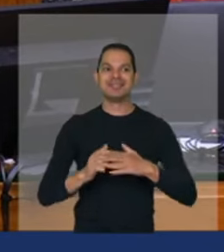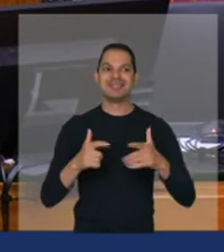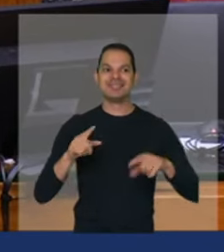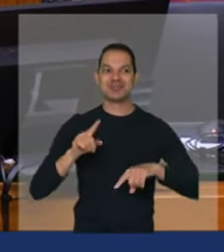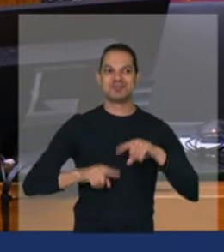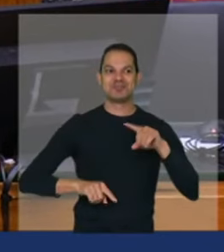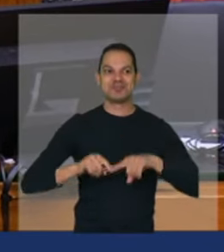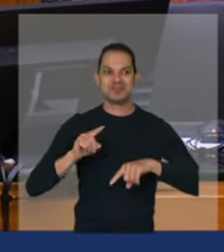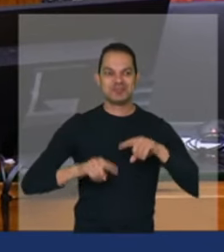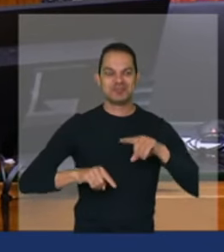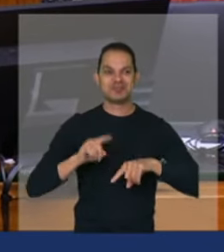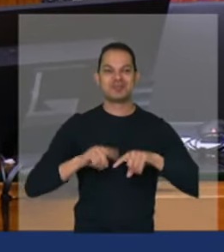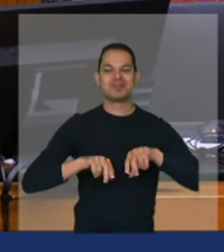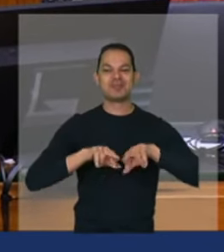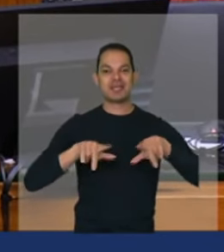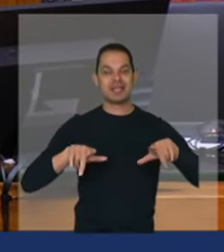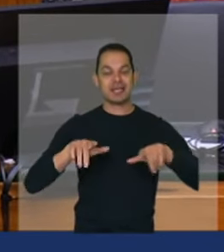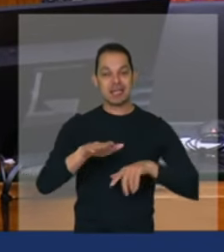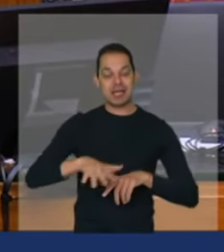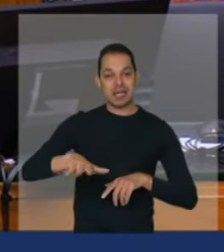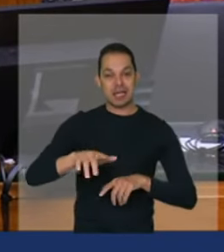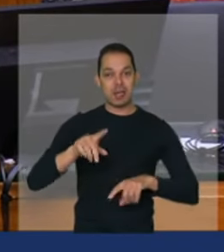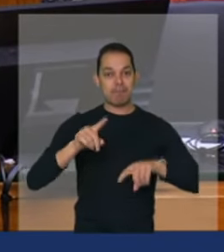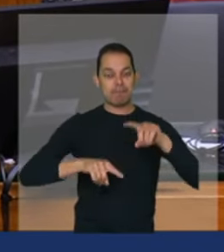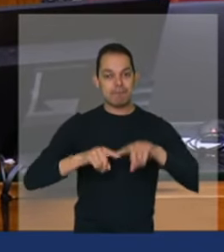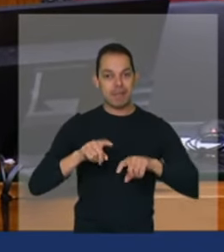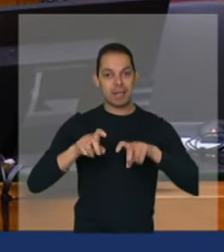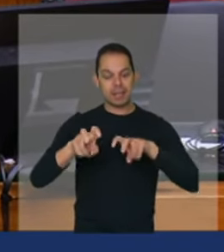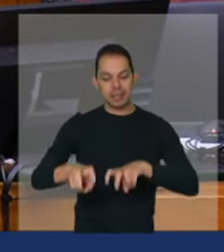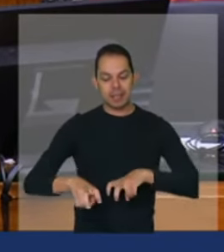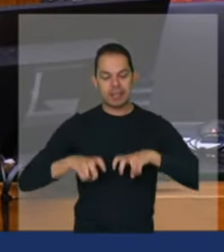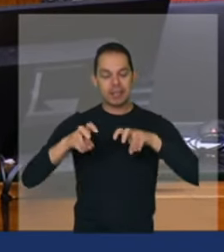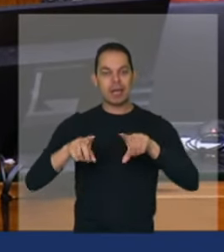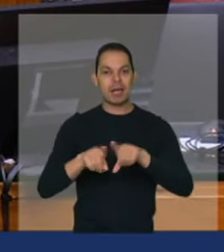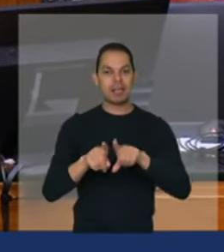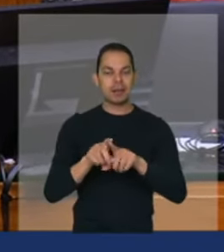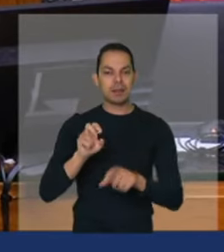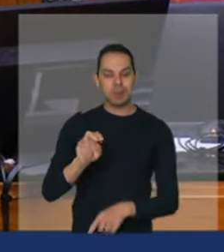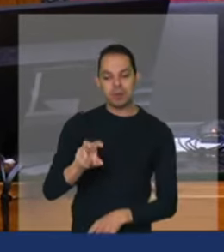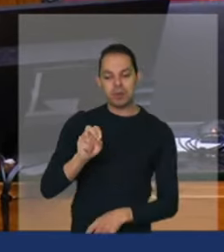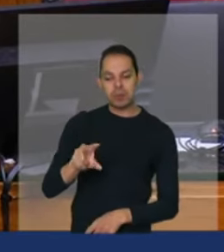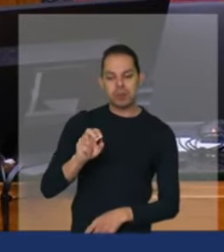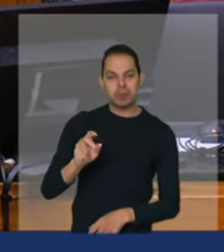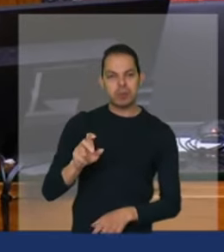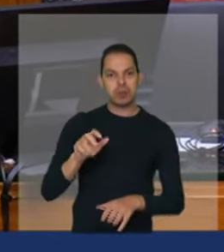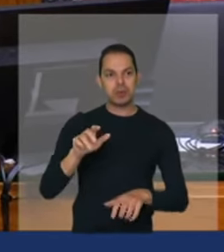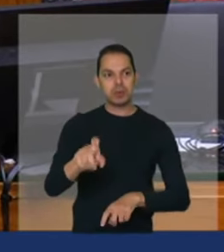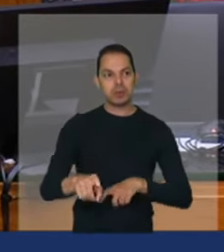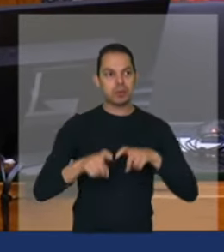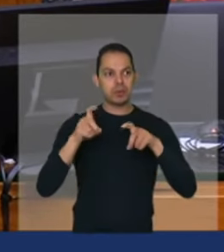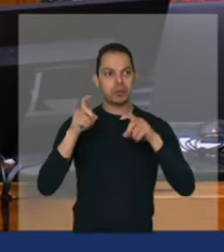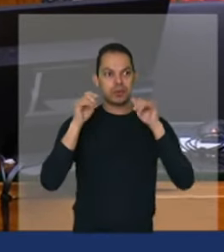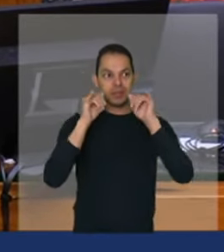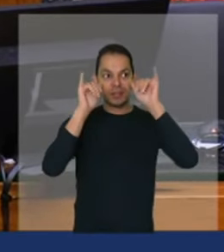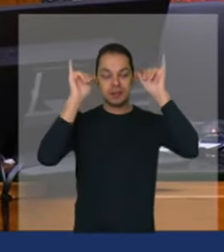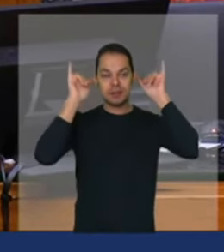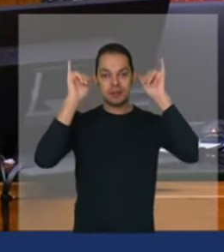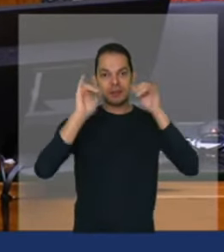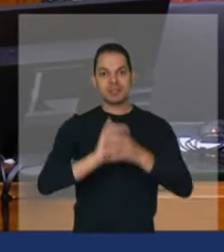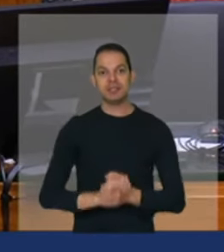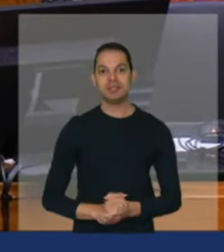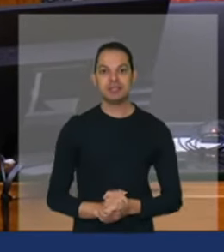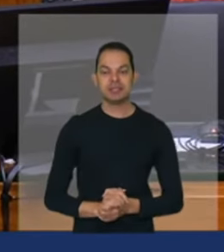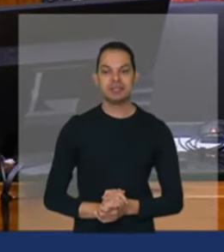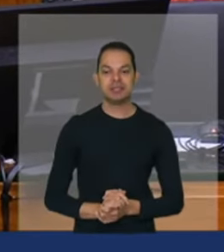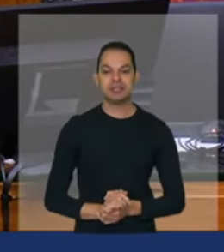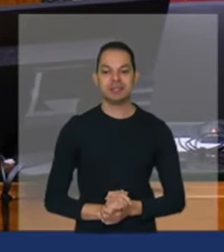de assistência técnica, de maquinário e de defensivos agrícola têm nos grandes produtores rurais o seu principal público alto.